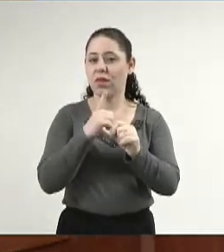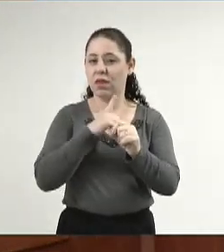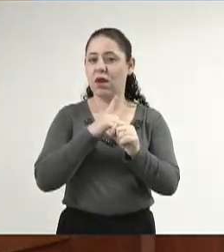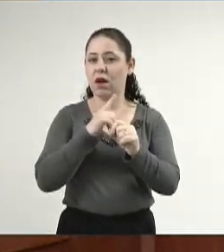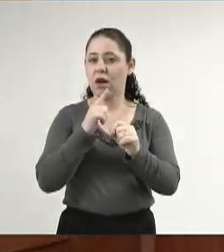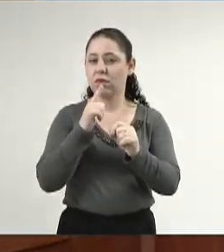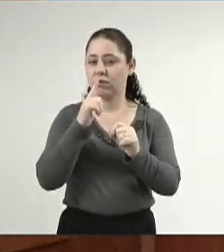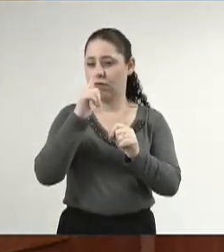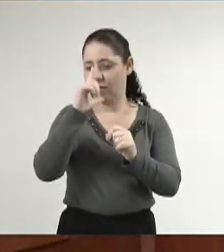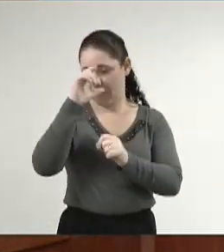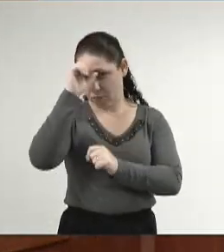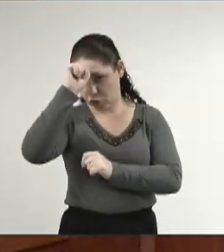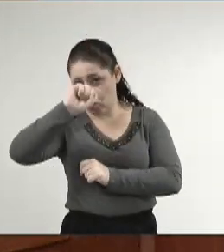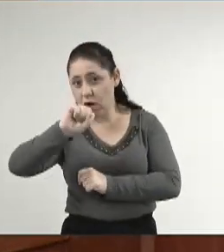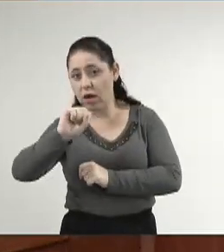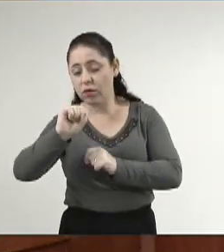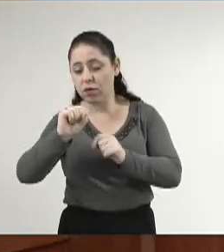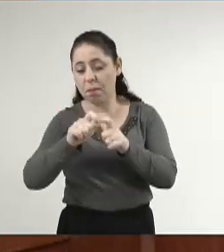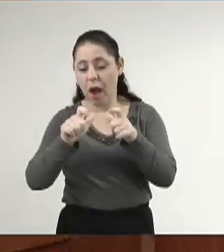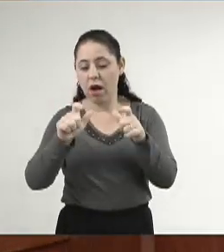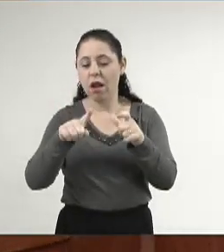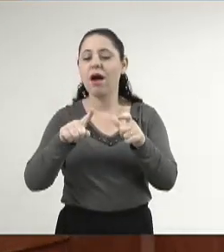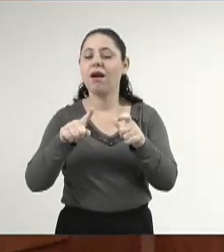ter um êxito maior é muito grande.